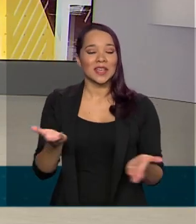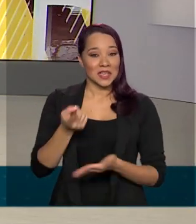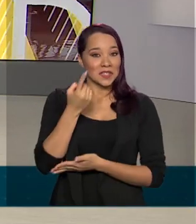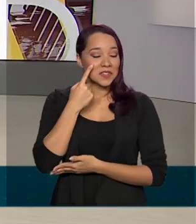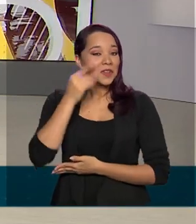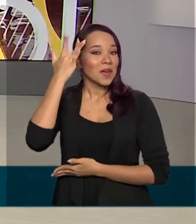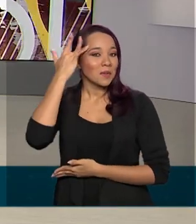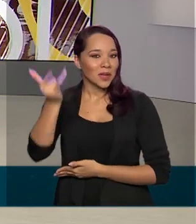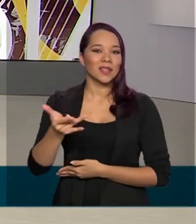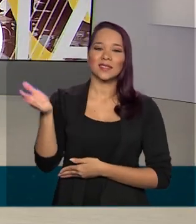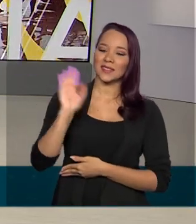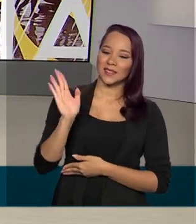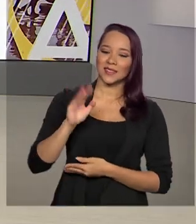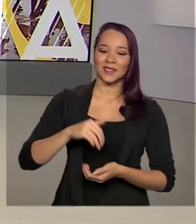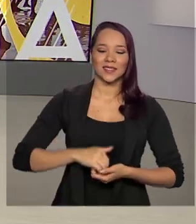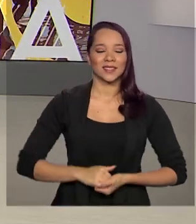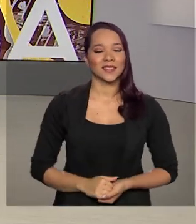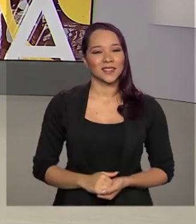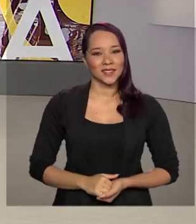Nos vemos amanhã. Até lá.